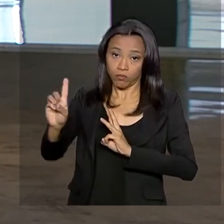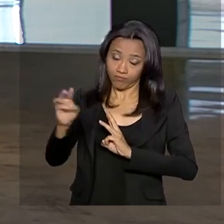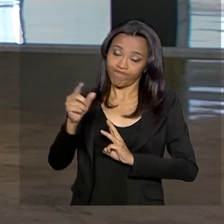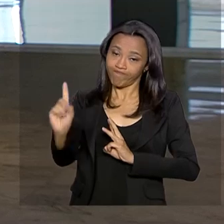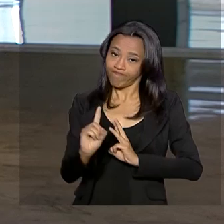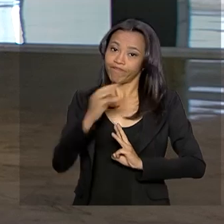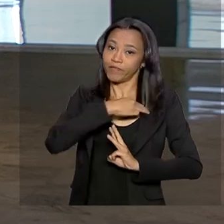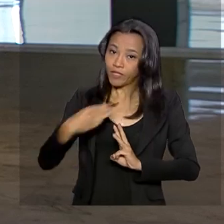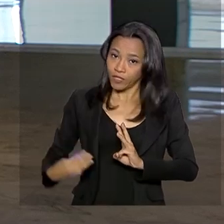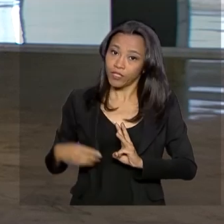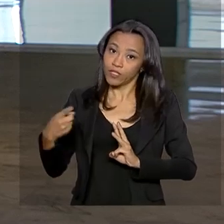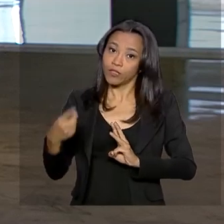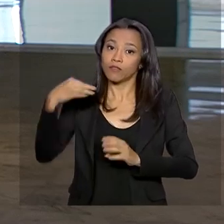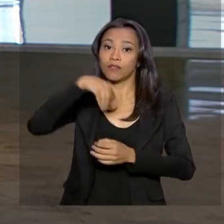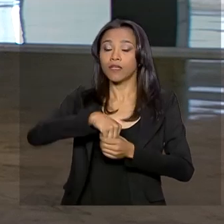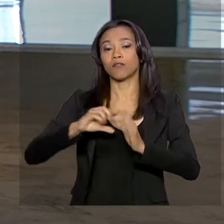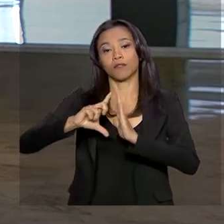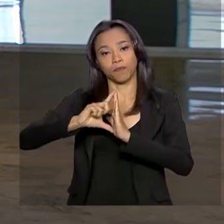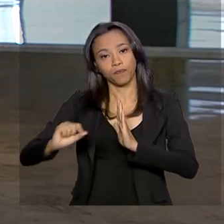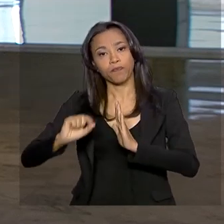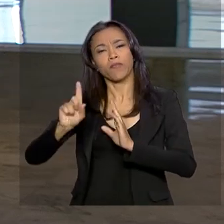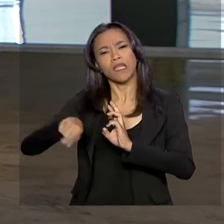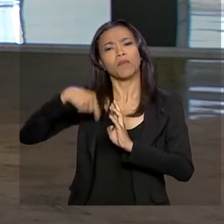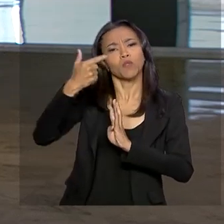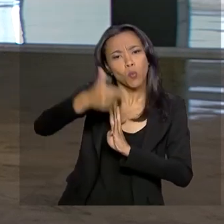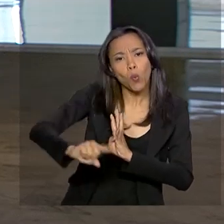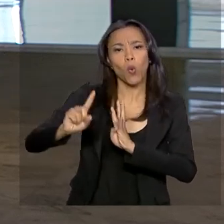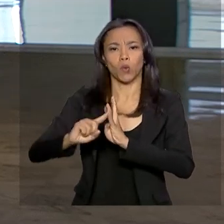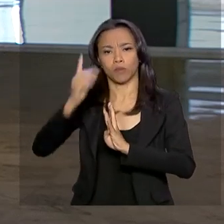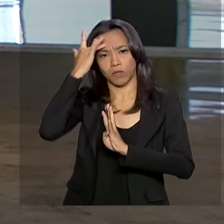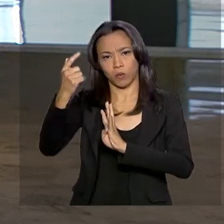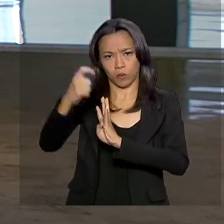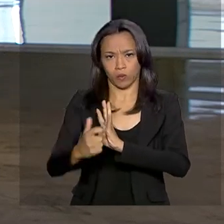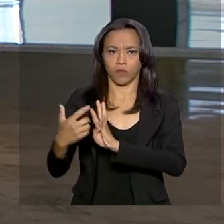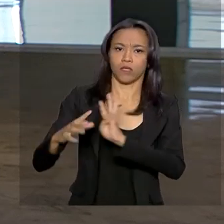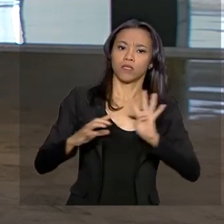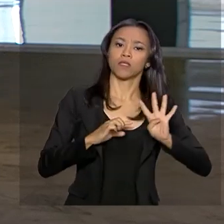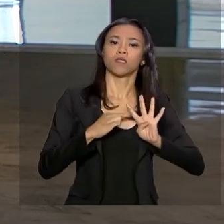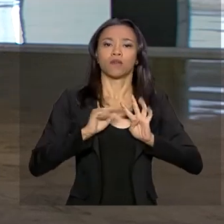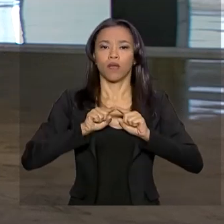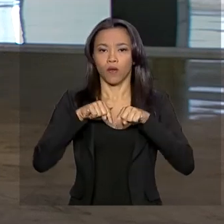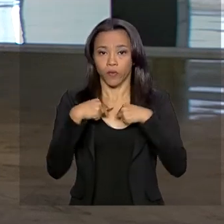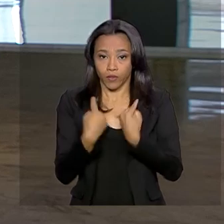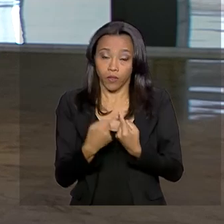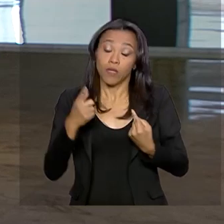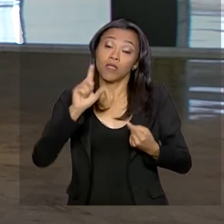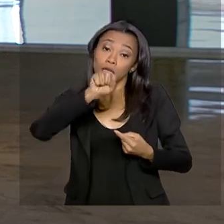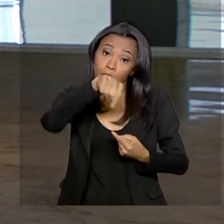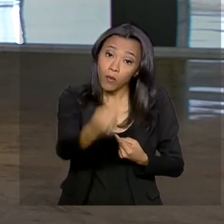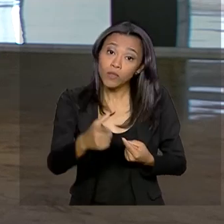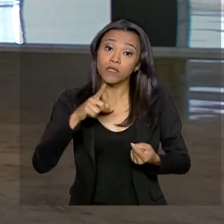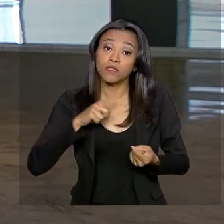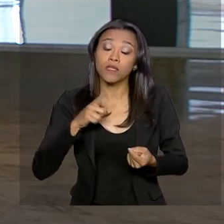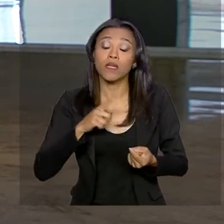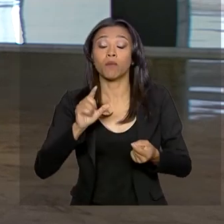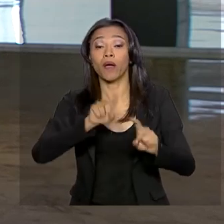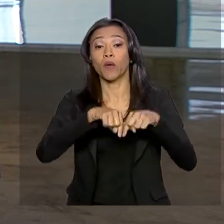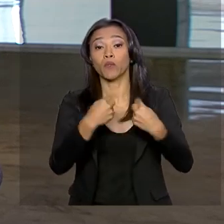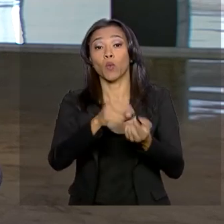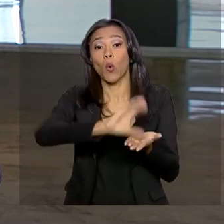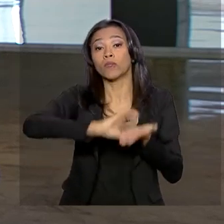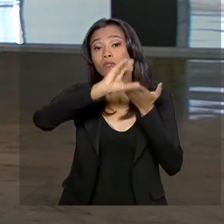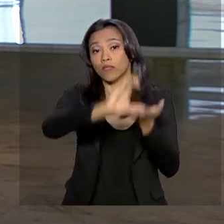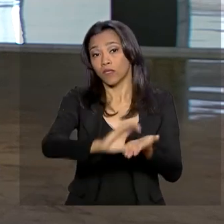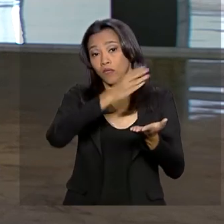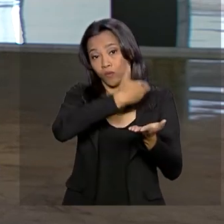mais tarde, o presidente da Firjan. À tarde, Bolsonaro comanda a reunião semanal do Conselho de Governo, aí onde participam